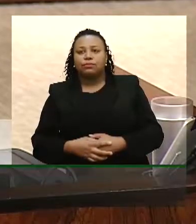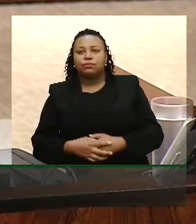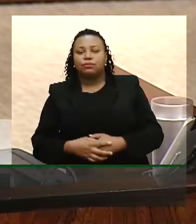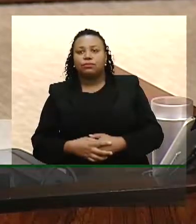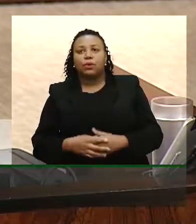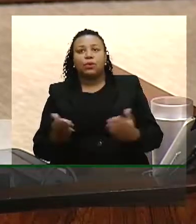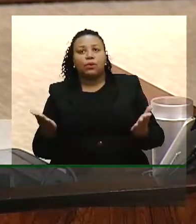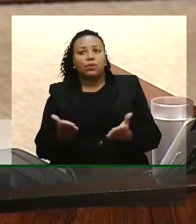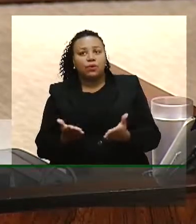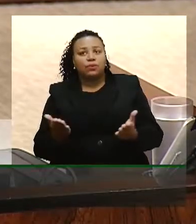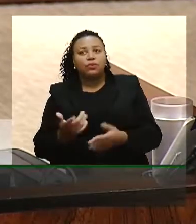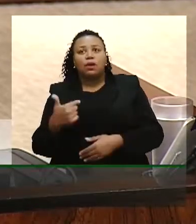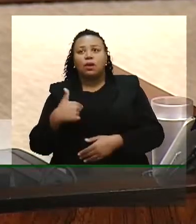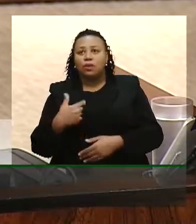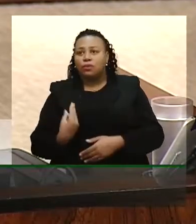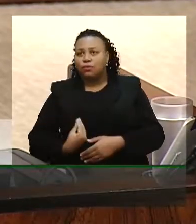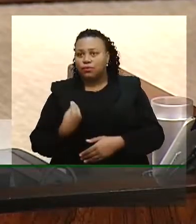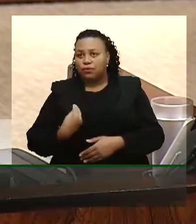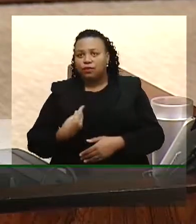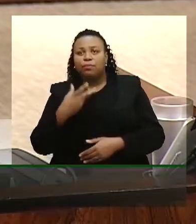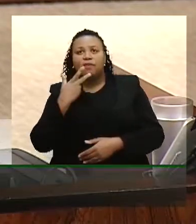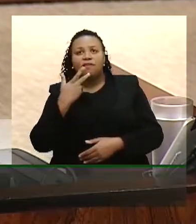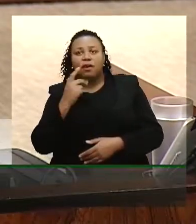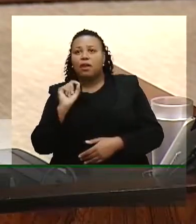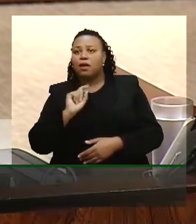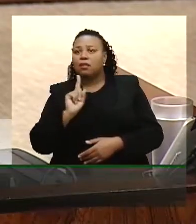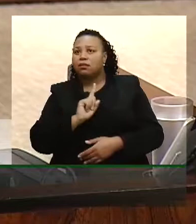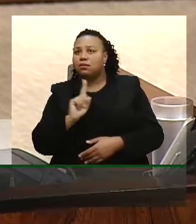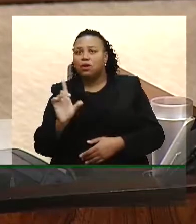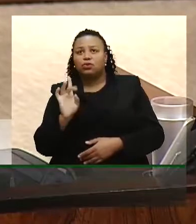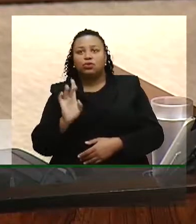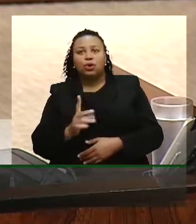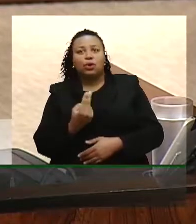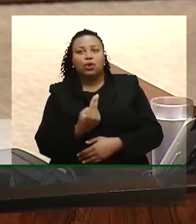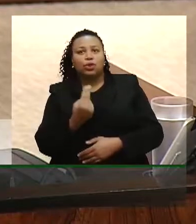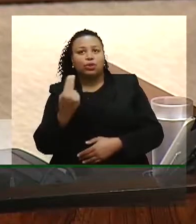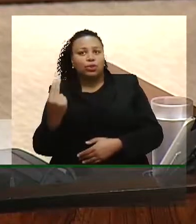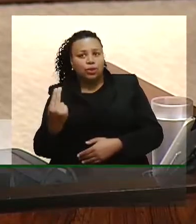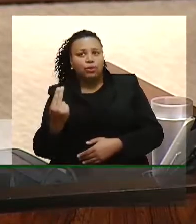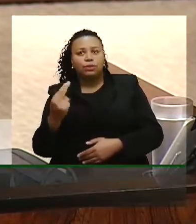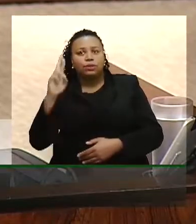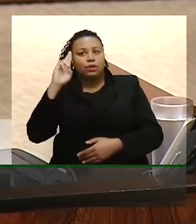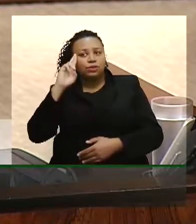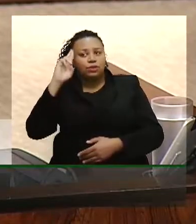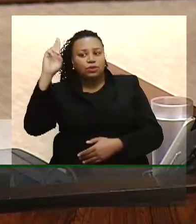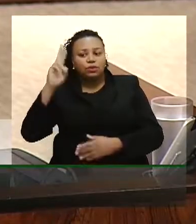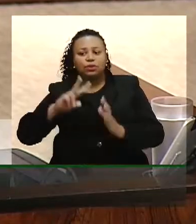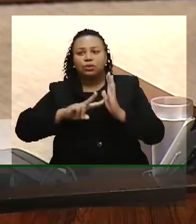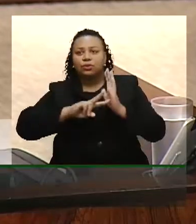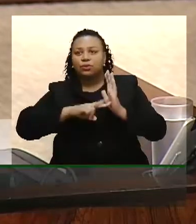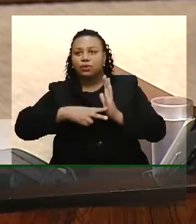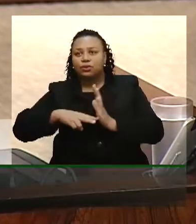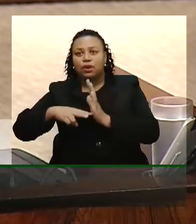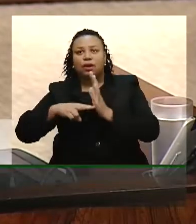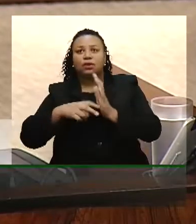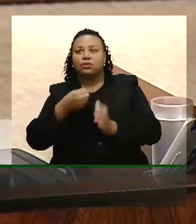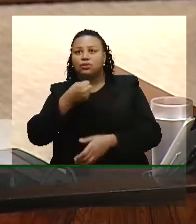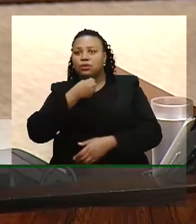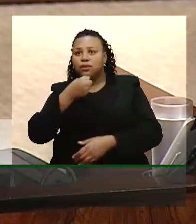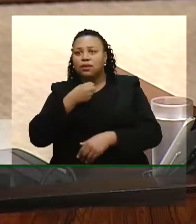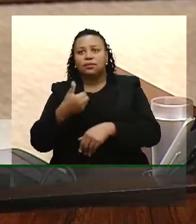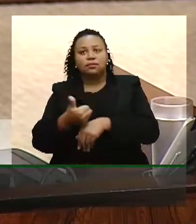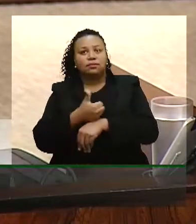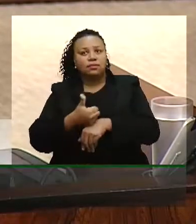Hoje, eu estou aqui para falar não só em nome da Diretoria dos Sindicatos dos Jornalistas